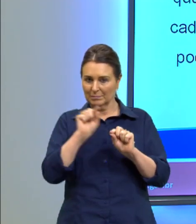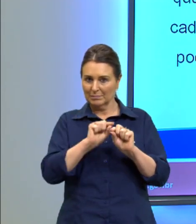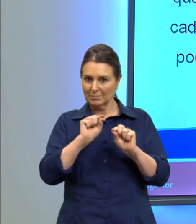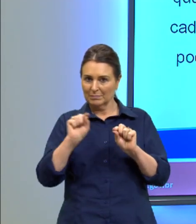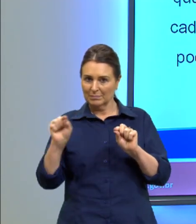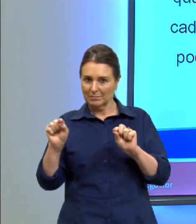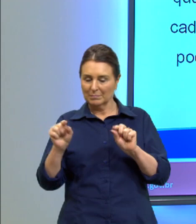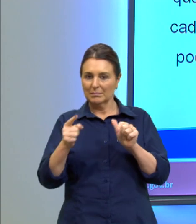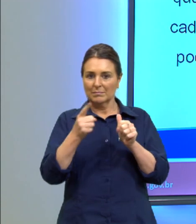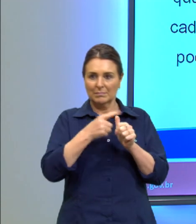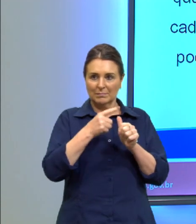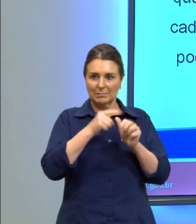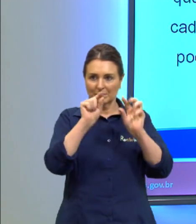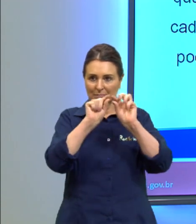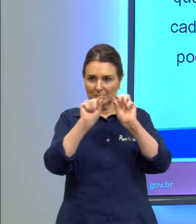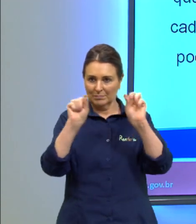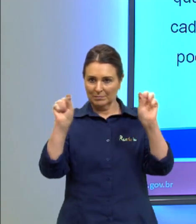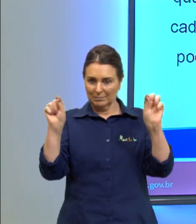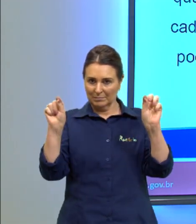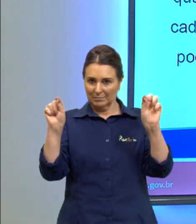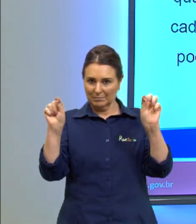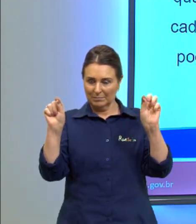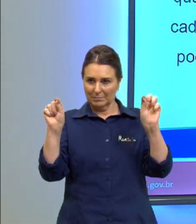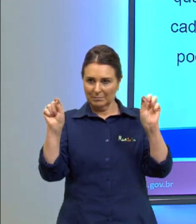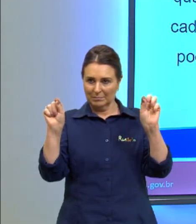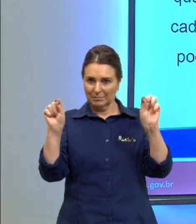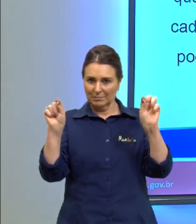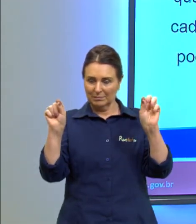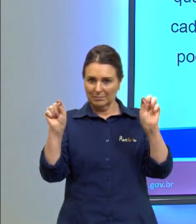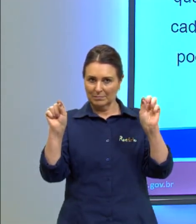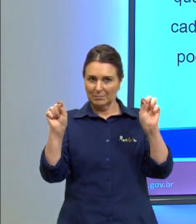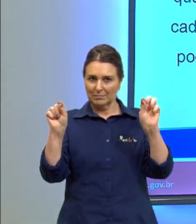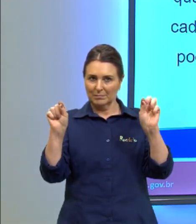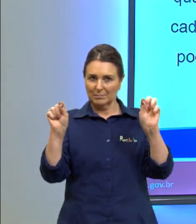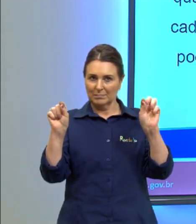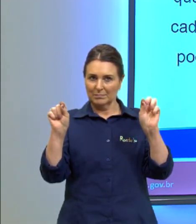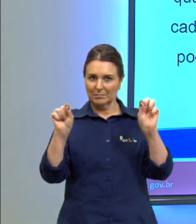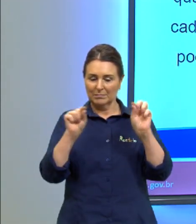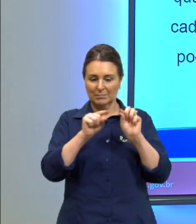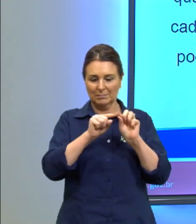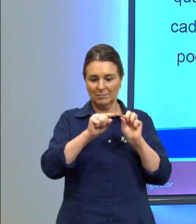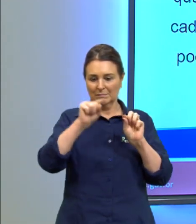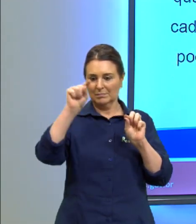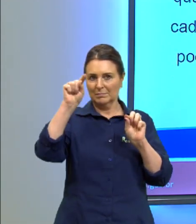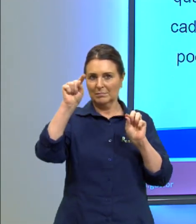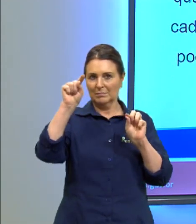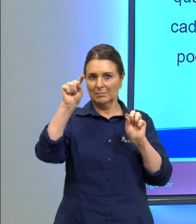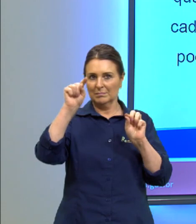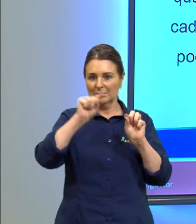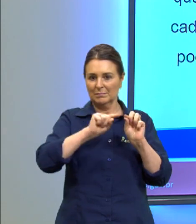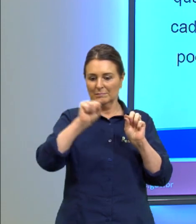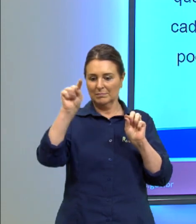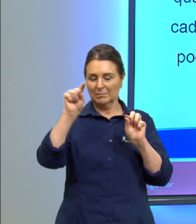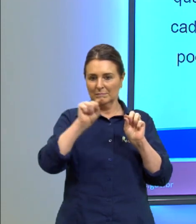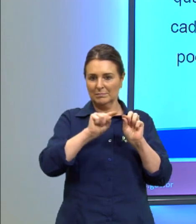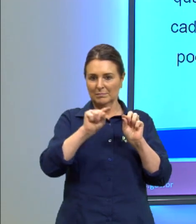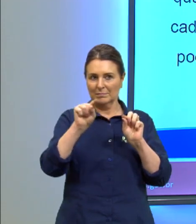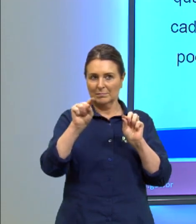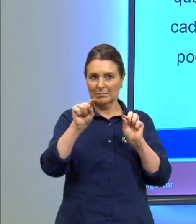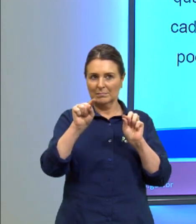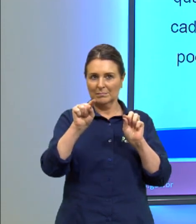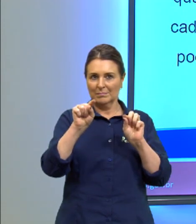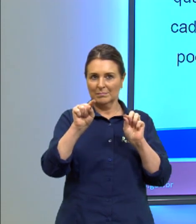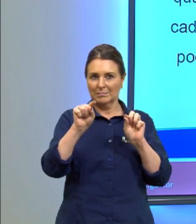A primeira linha, uma linha, nós temos aqui nesse espaço que está